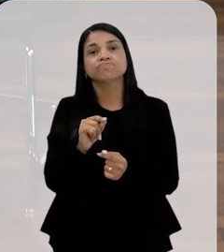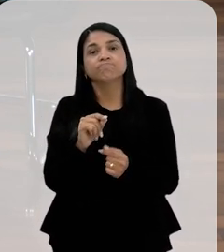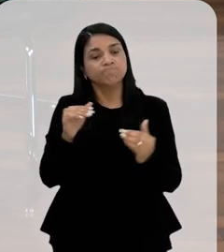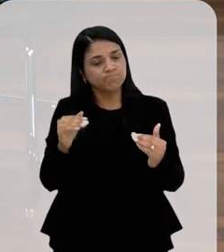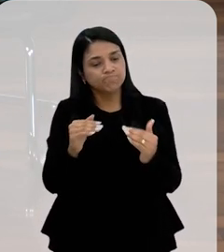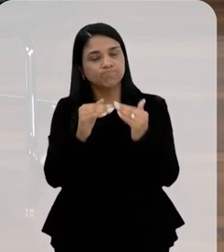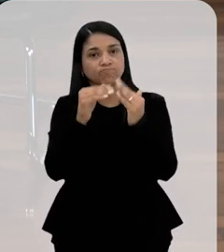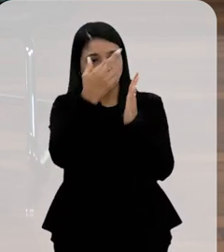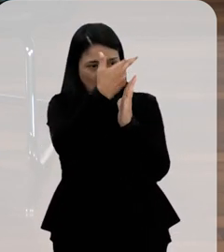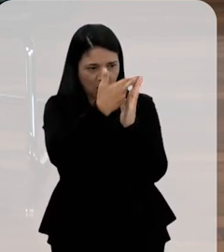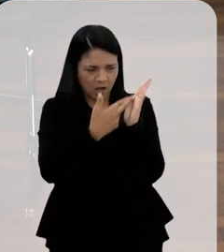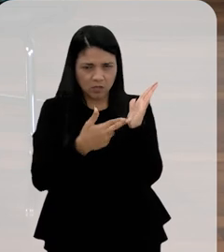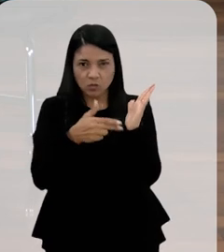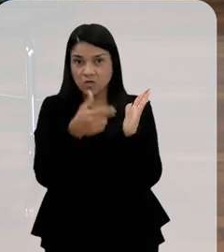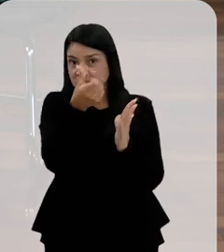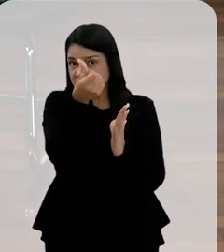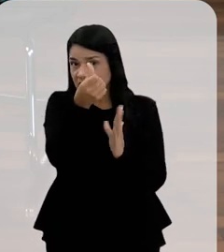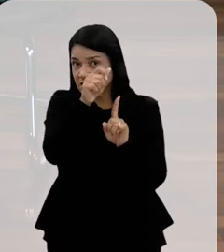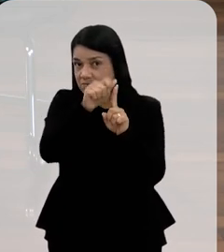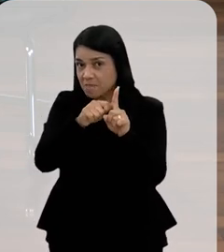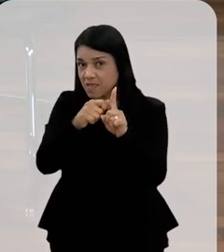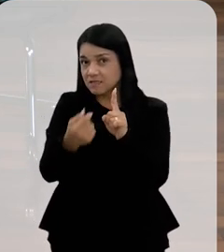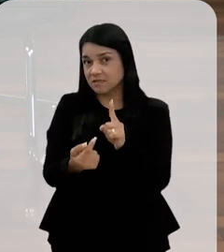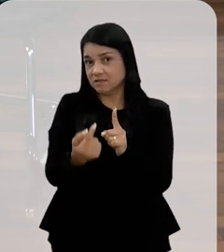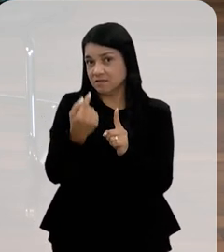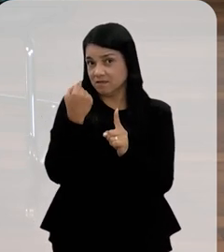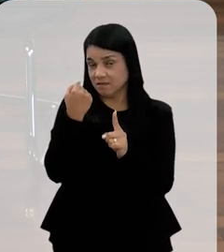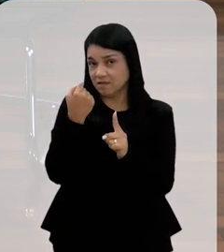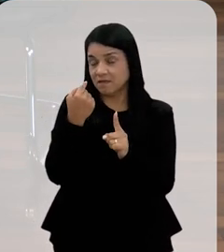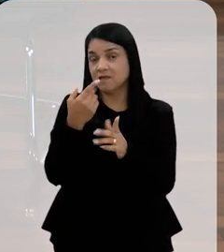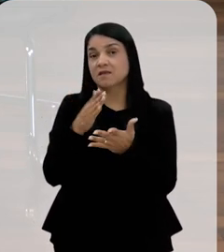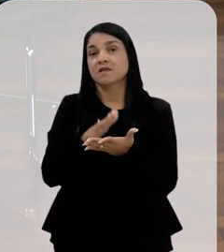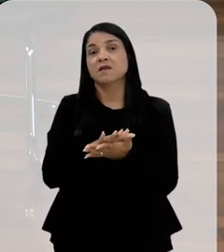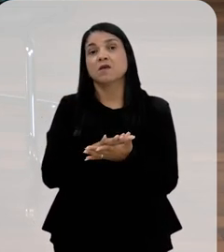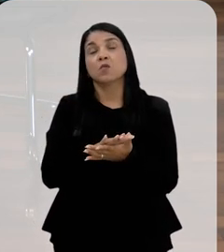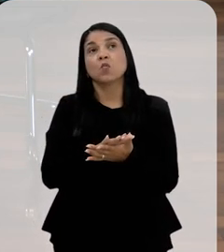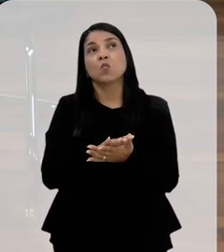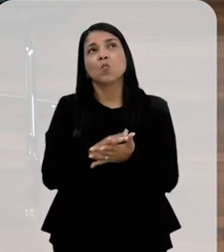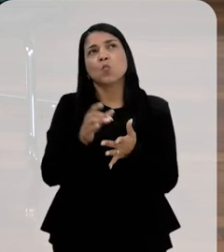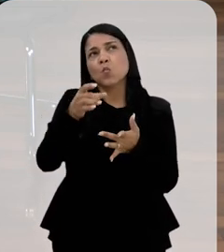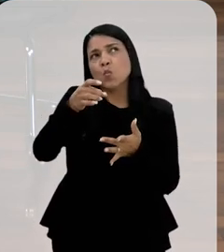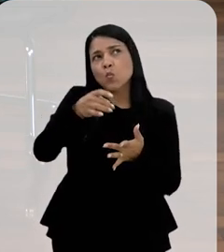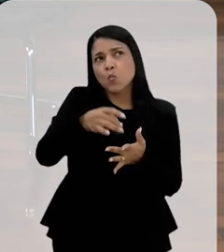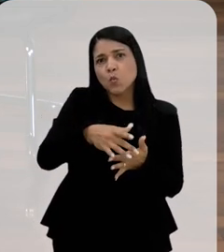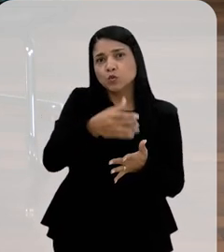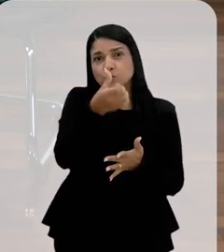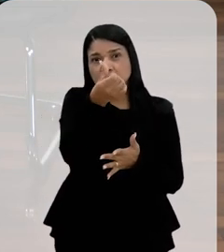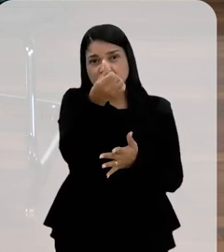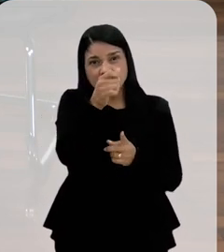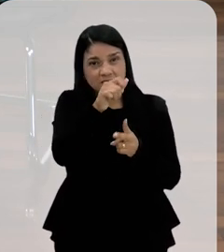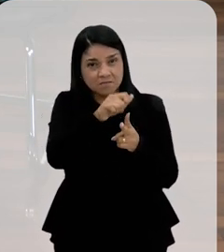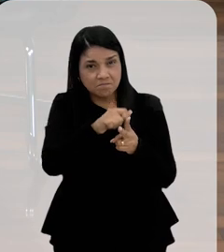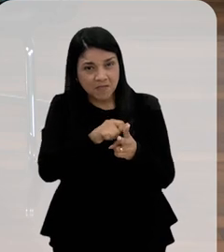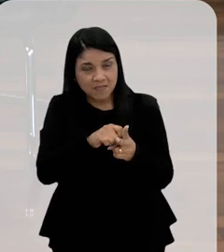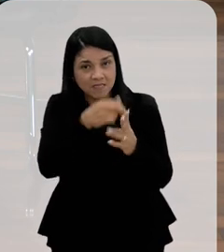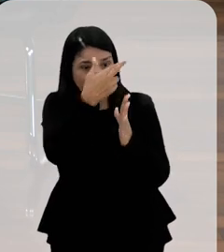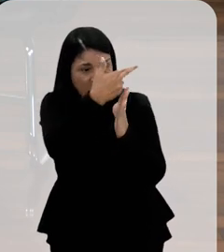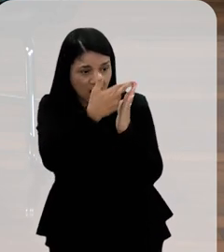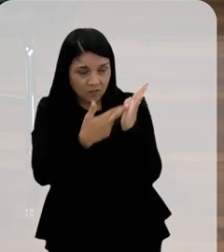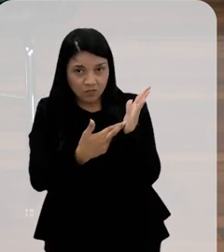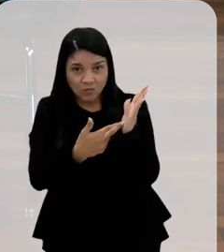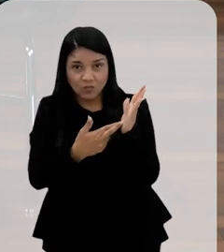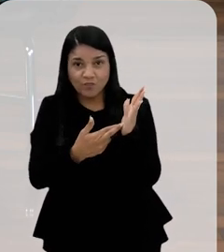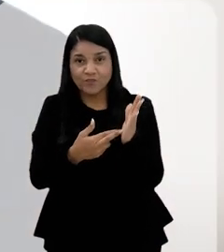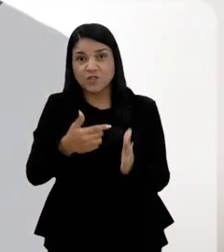acordo com esse relatório, que foi produzido há seis meses atrás, nos últimos seis meses, o último relatório temático em relação a essa questão,